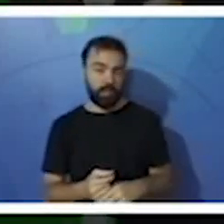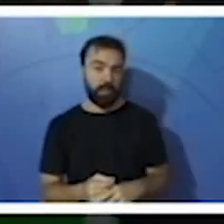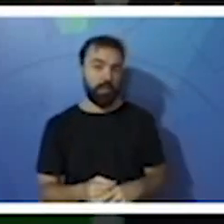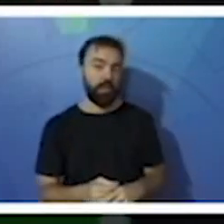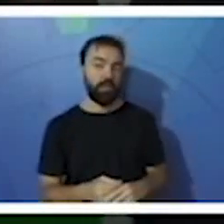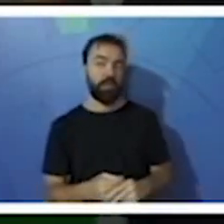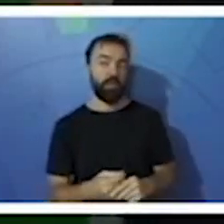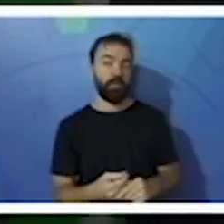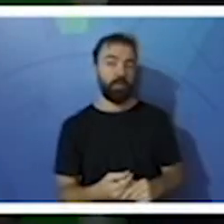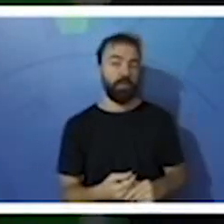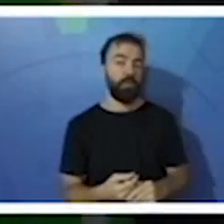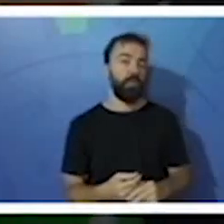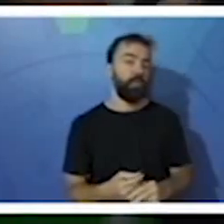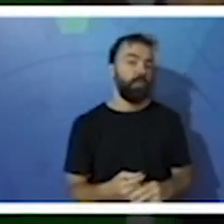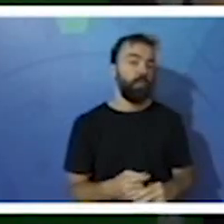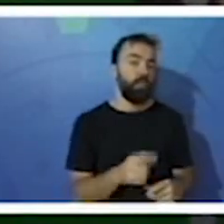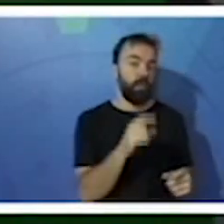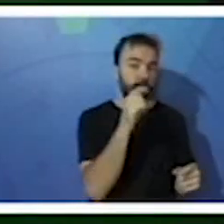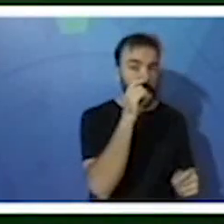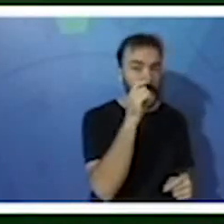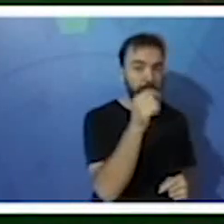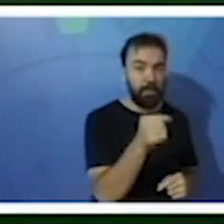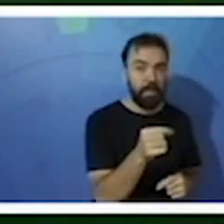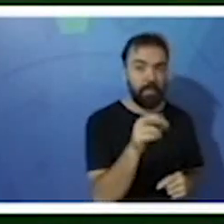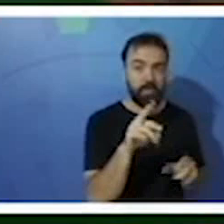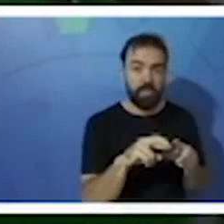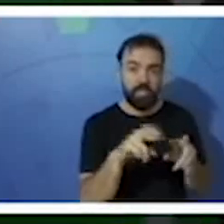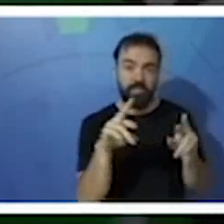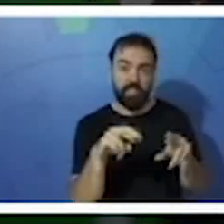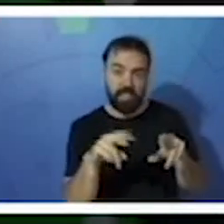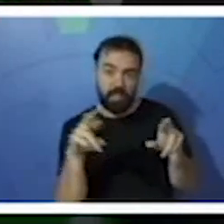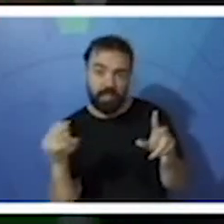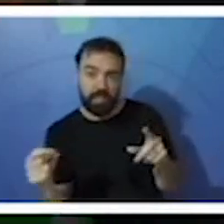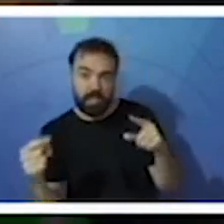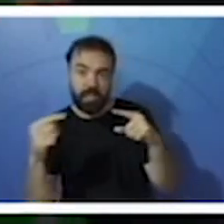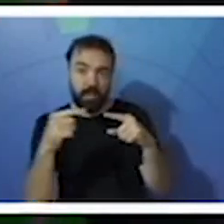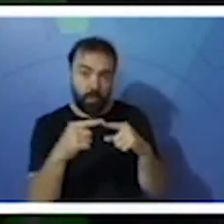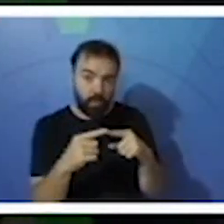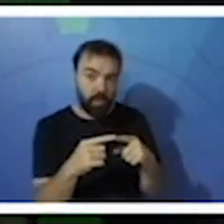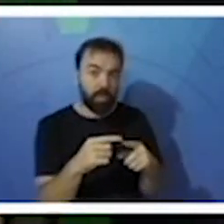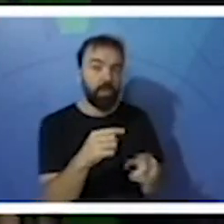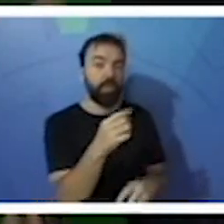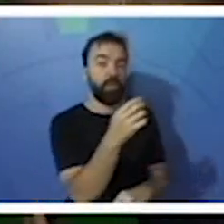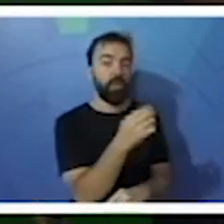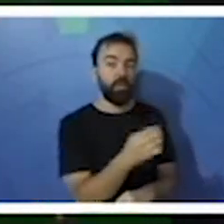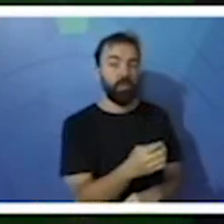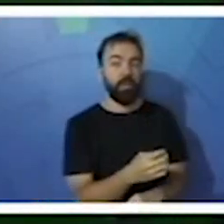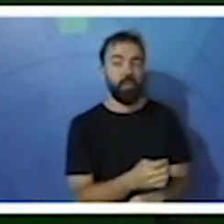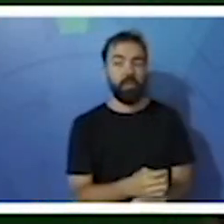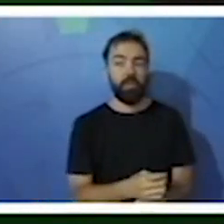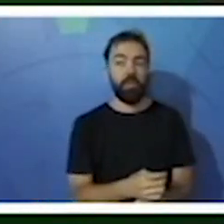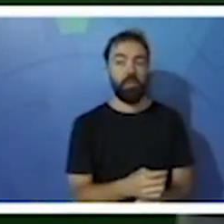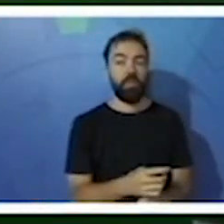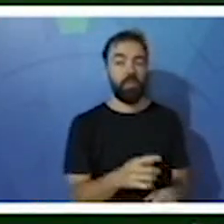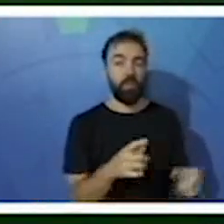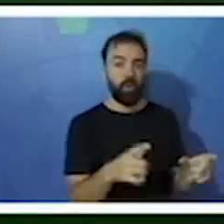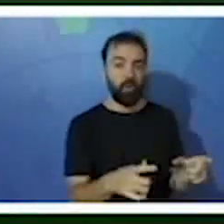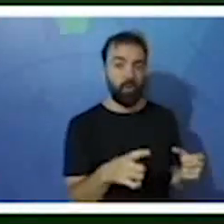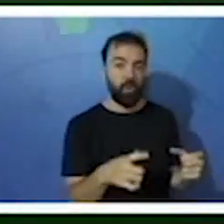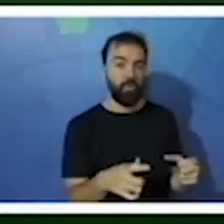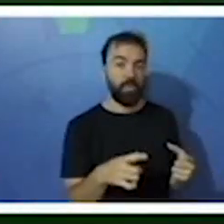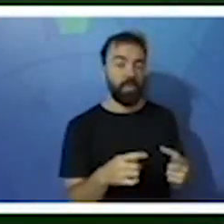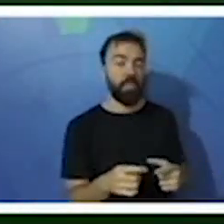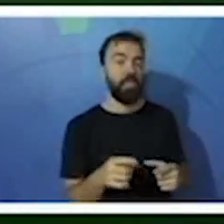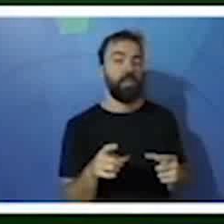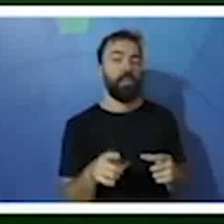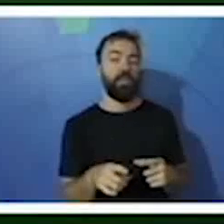para a alimentação, a sua estrutura, de acordo com o ambiente em que vive. Nós vamos ver tudo isso na aula de